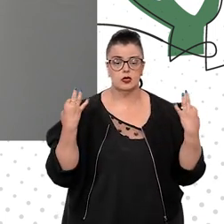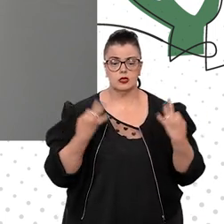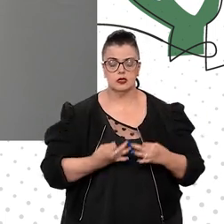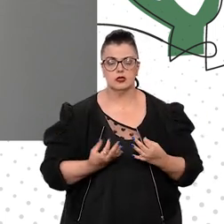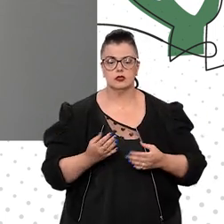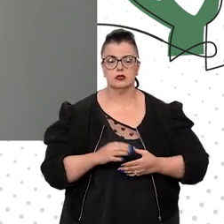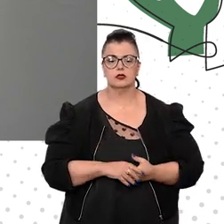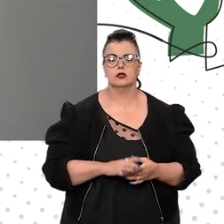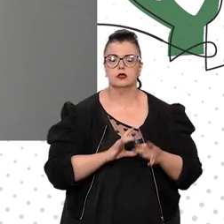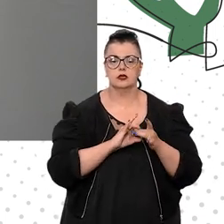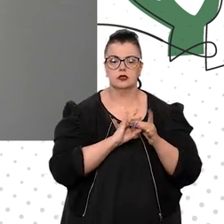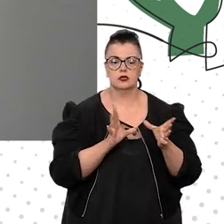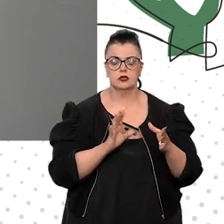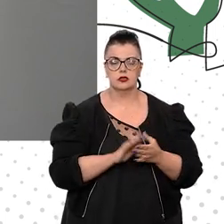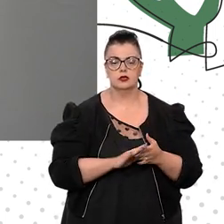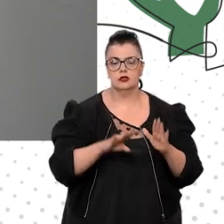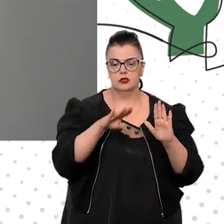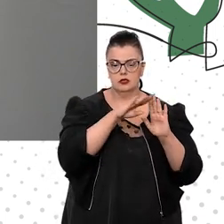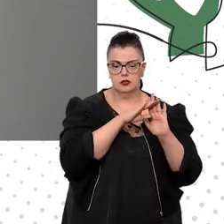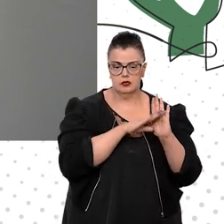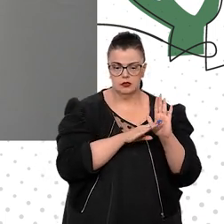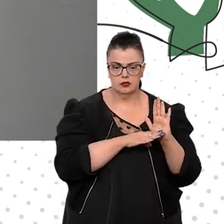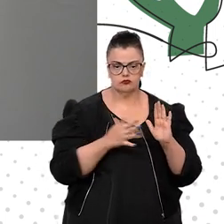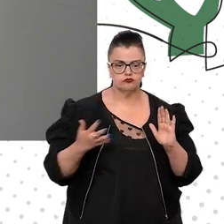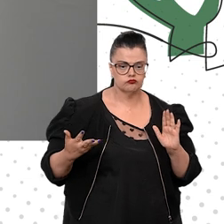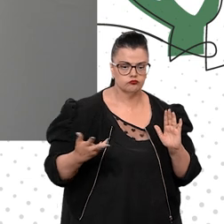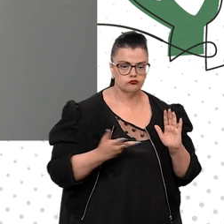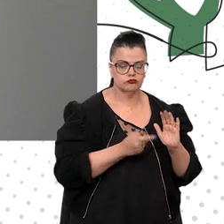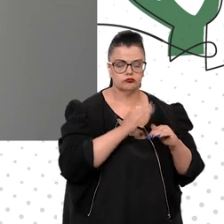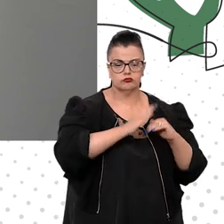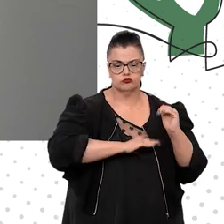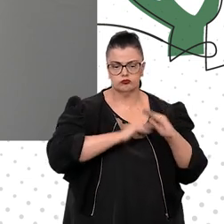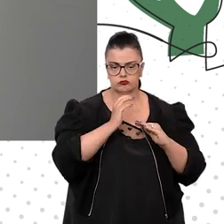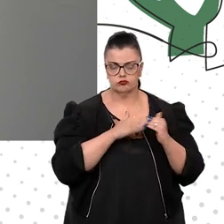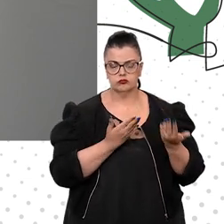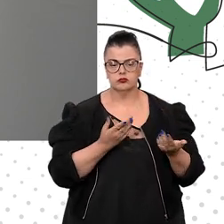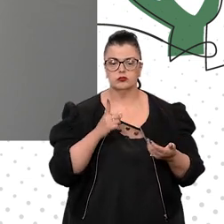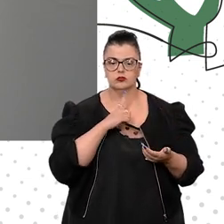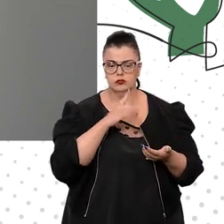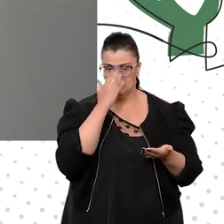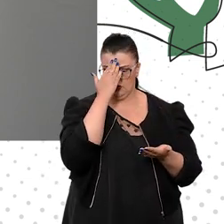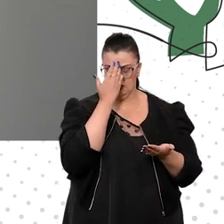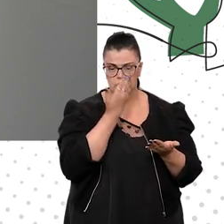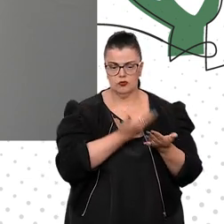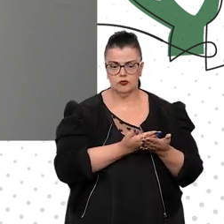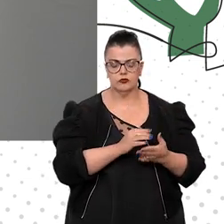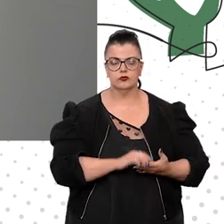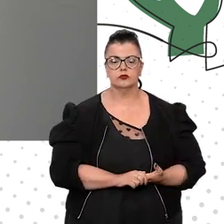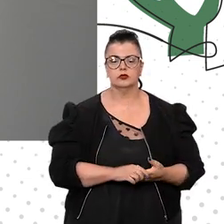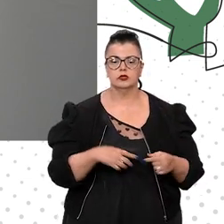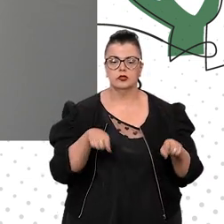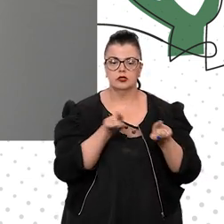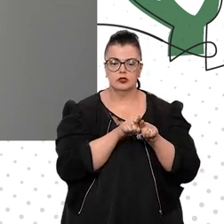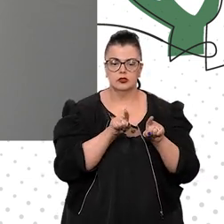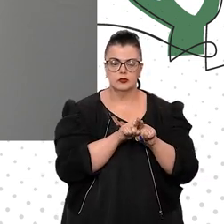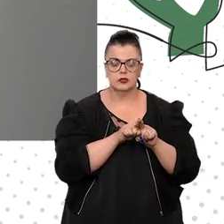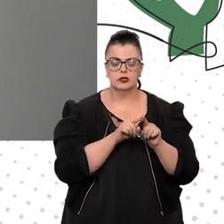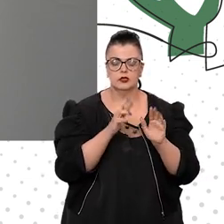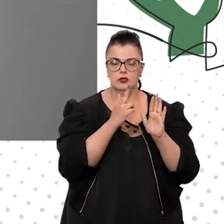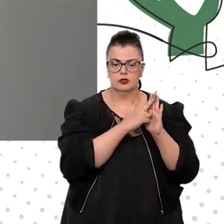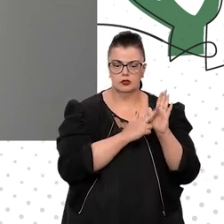disponibilidade de dados de alta qualidade, atuais e confiáveis, desagregados por renda,